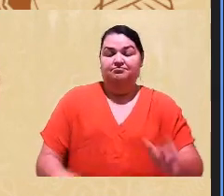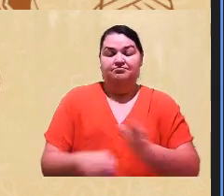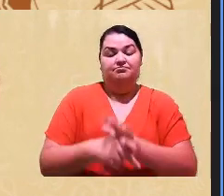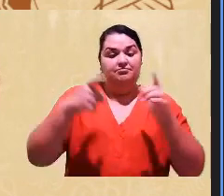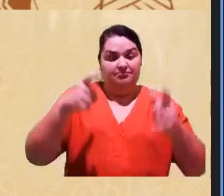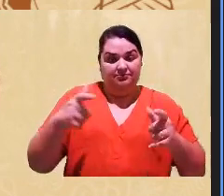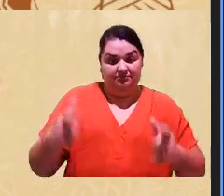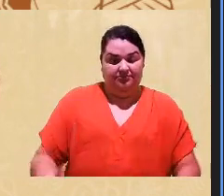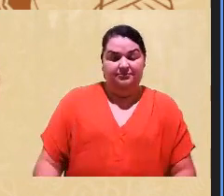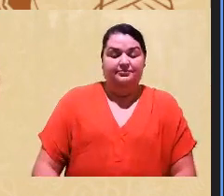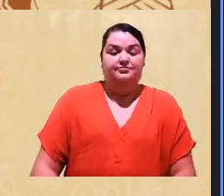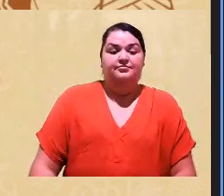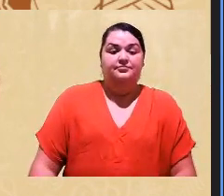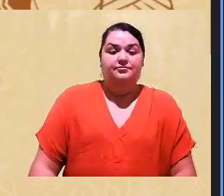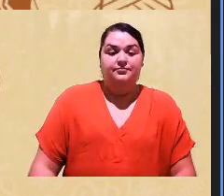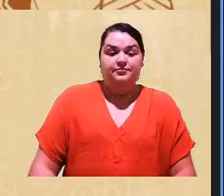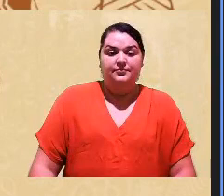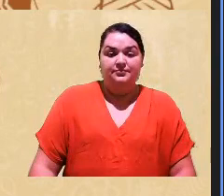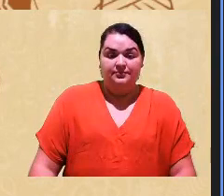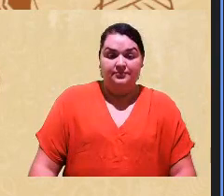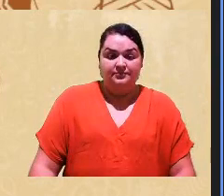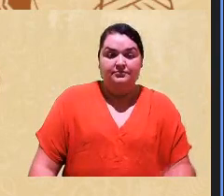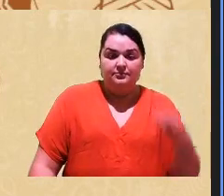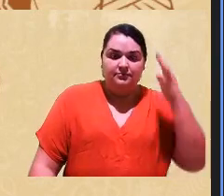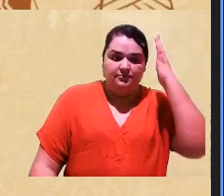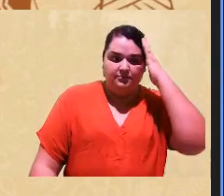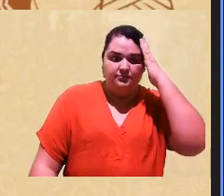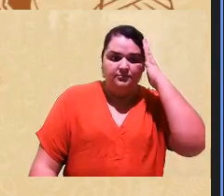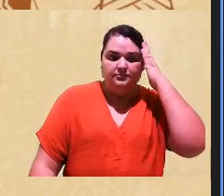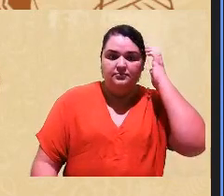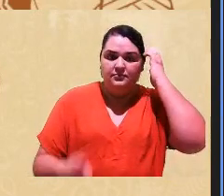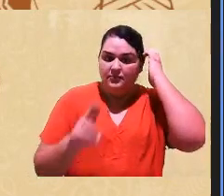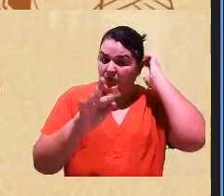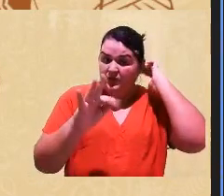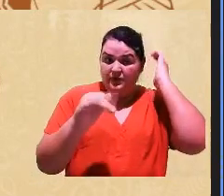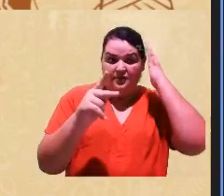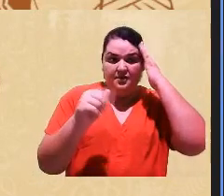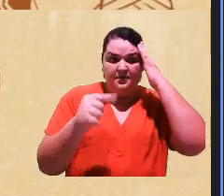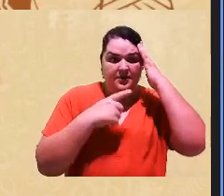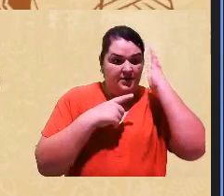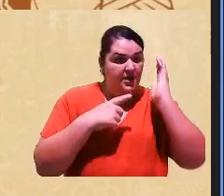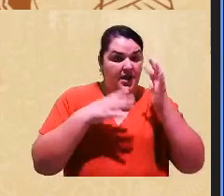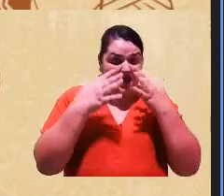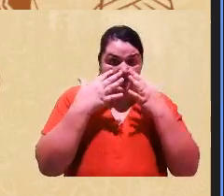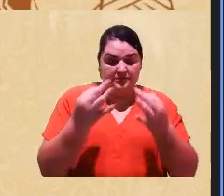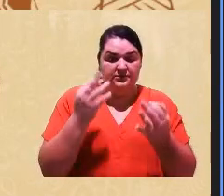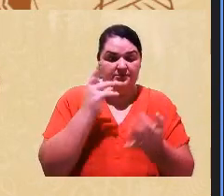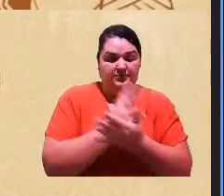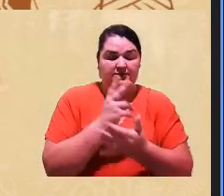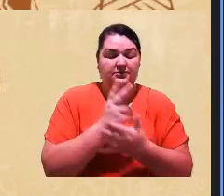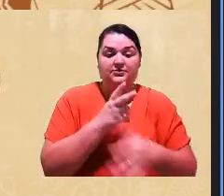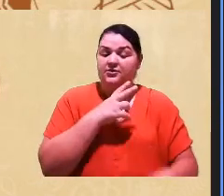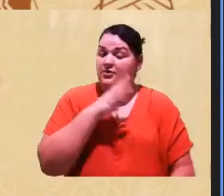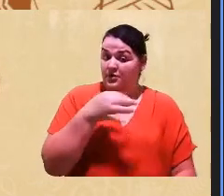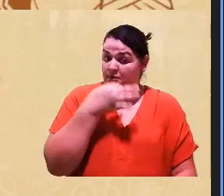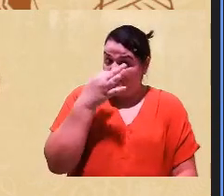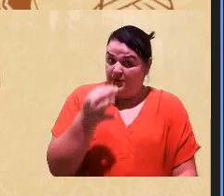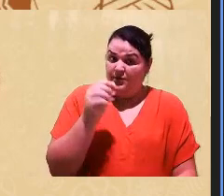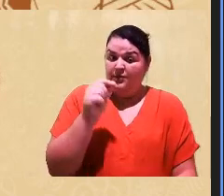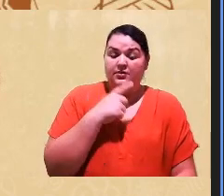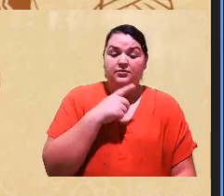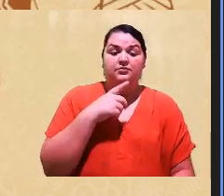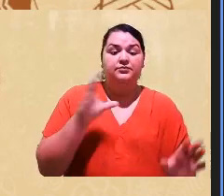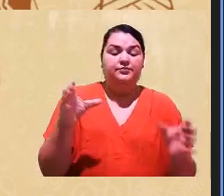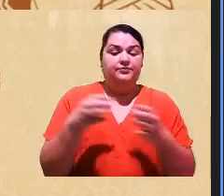está lá, né, Eliane, da UFBA, fosse ter essa atenção e esse cuidado. E isso pressupõe uma equipe,